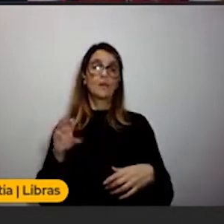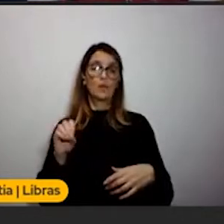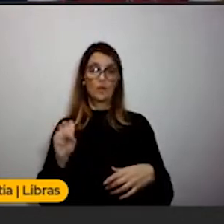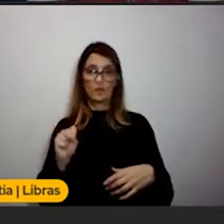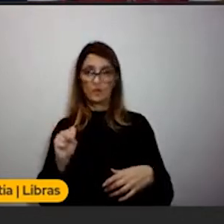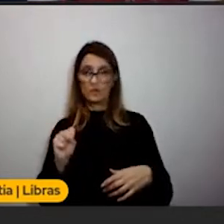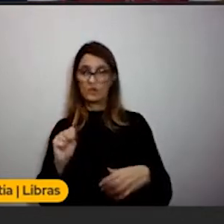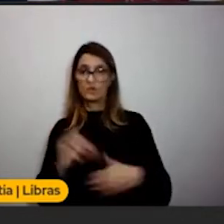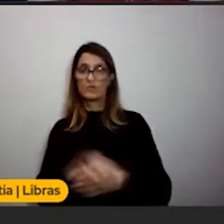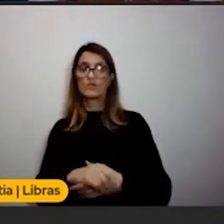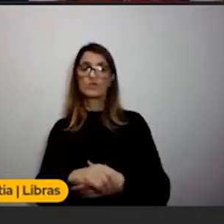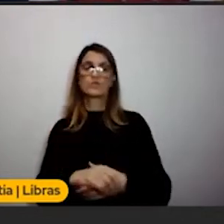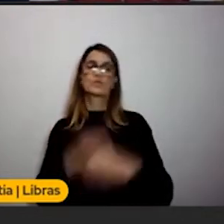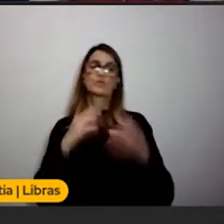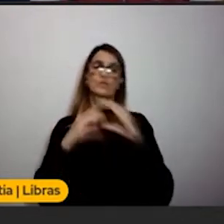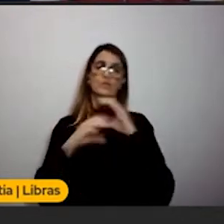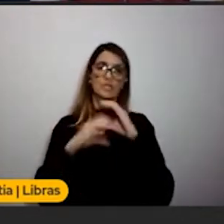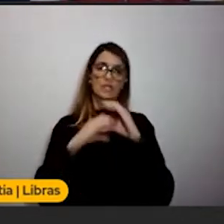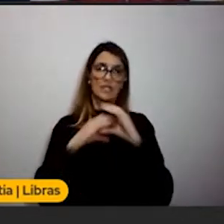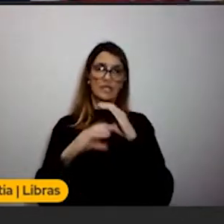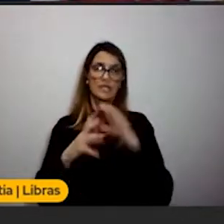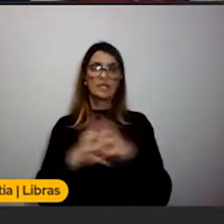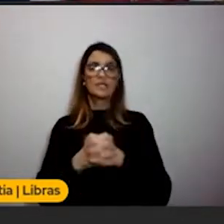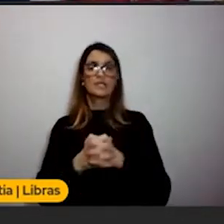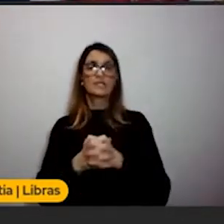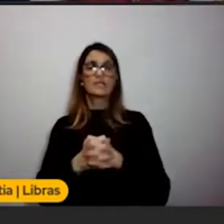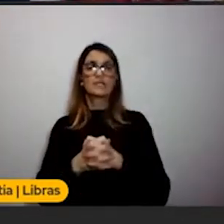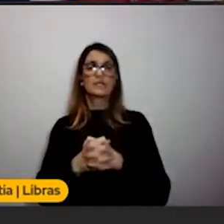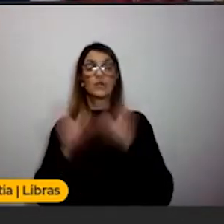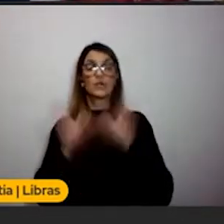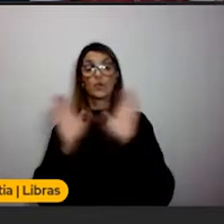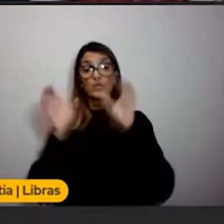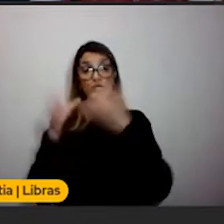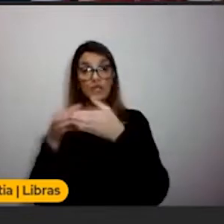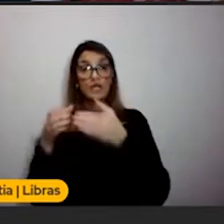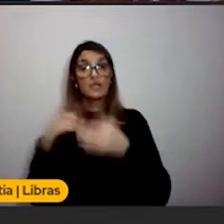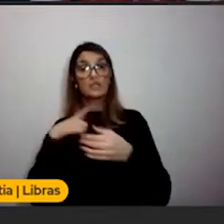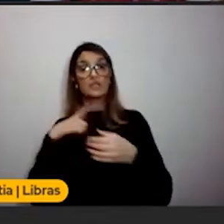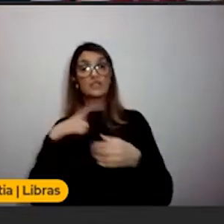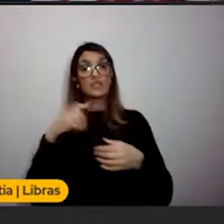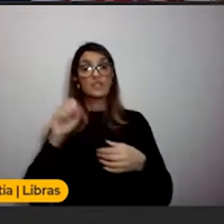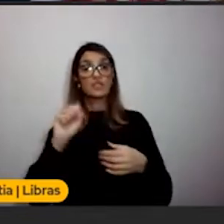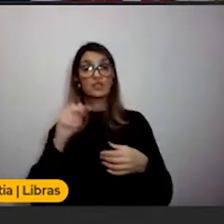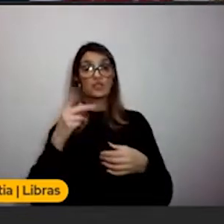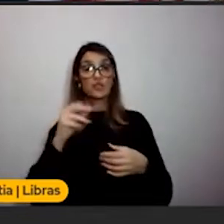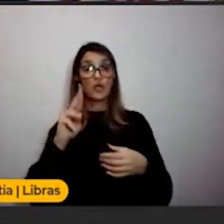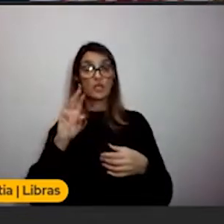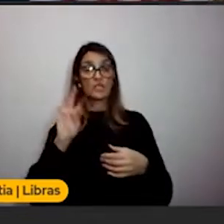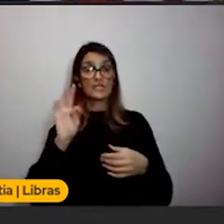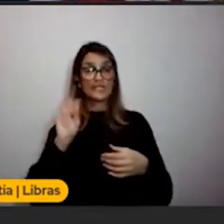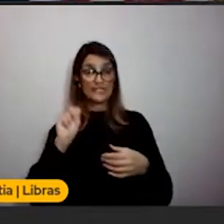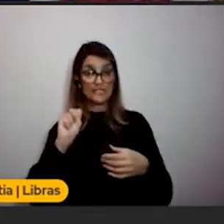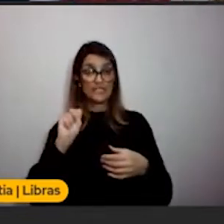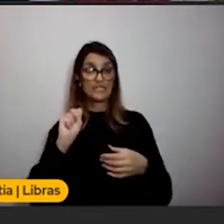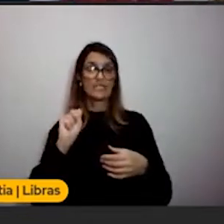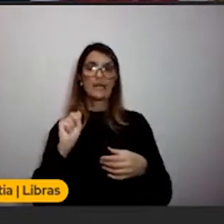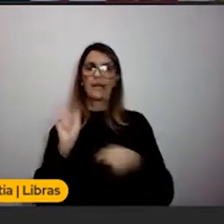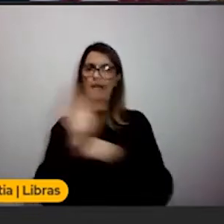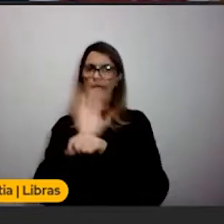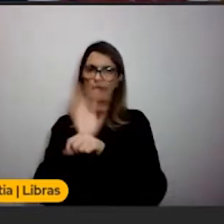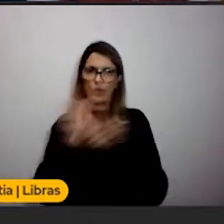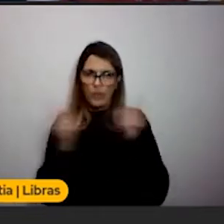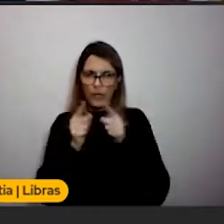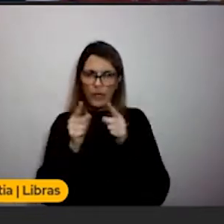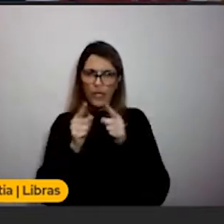enquetes na aba de comunidade. Ele também tem os shorts, que são agora esses vídeos mais curtos. Então, a ferramenta tem vários recursos